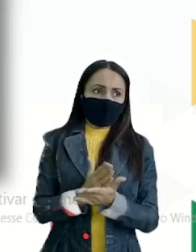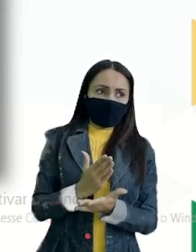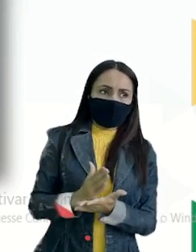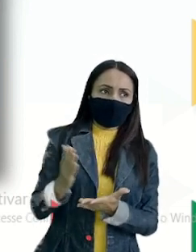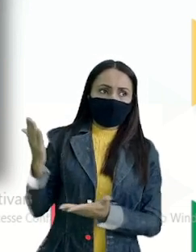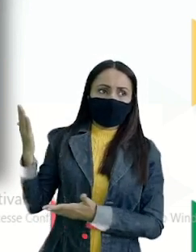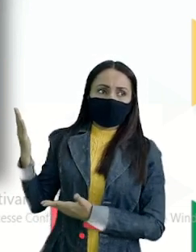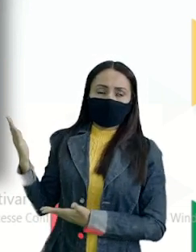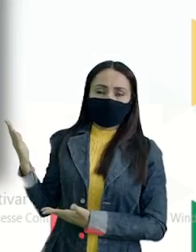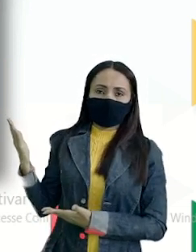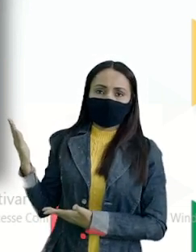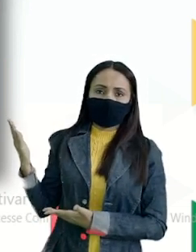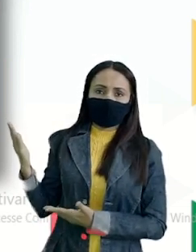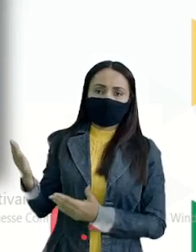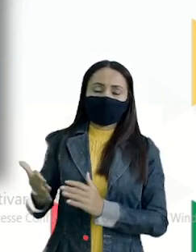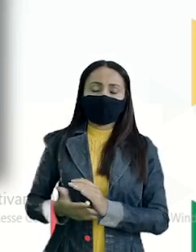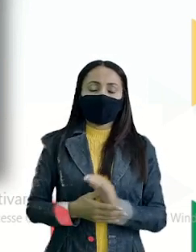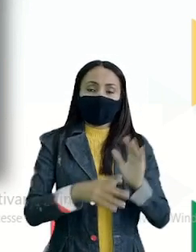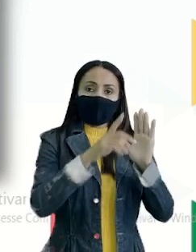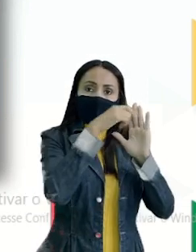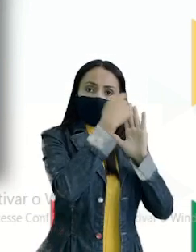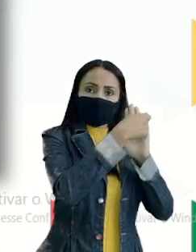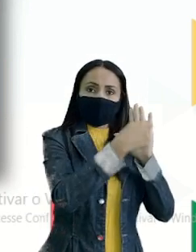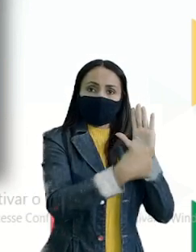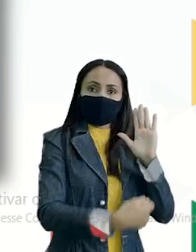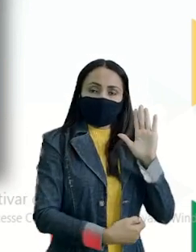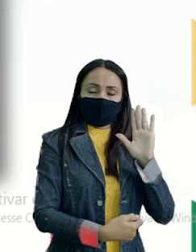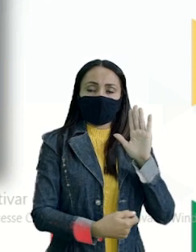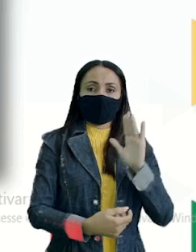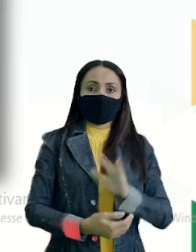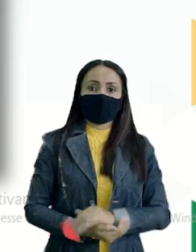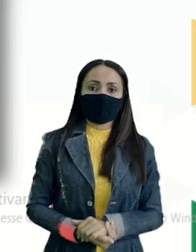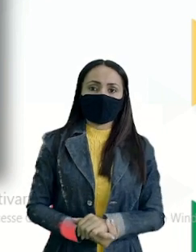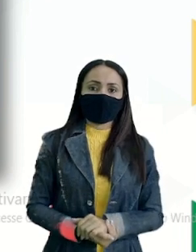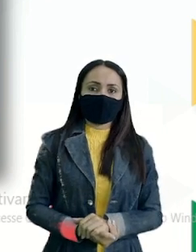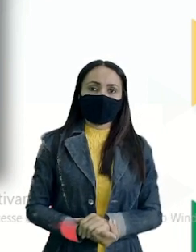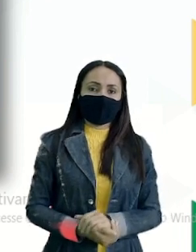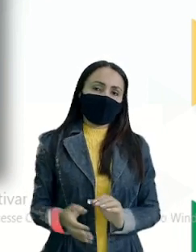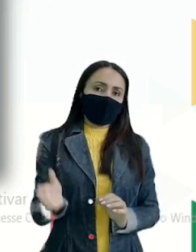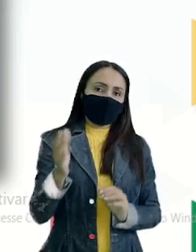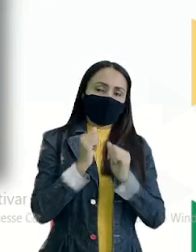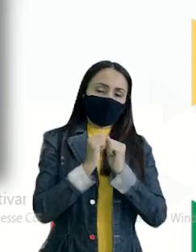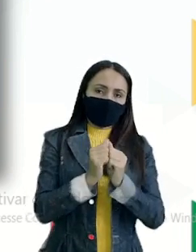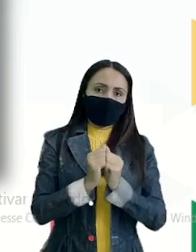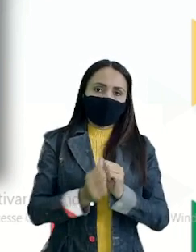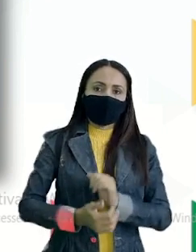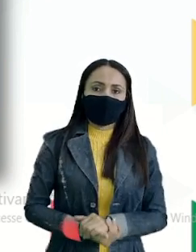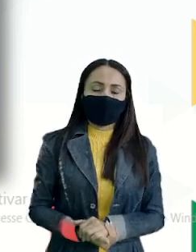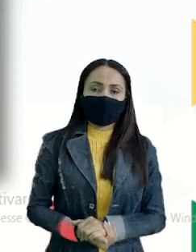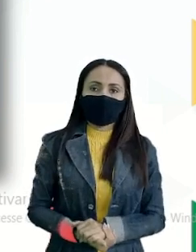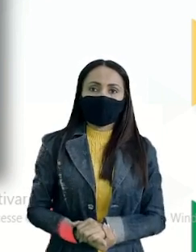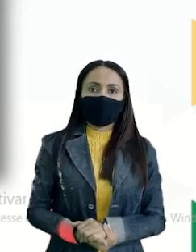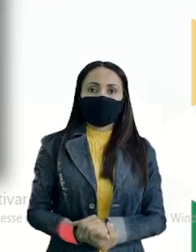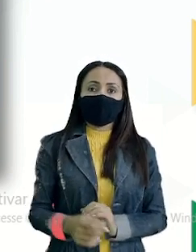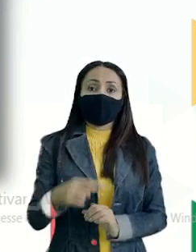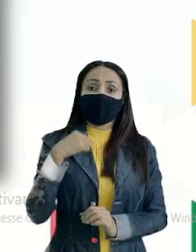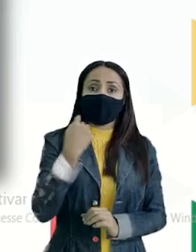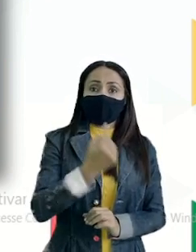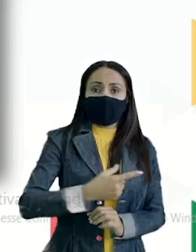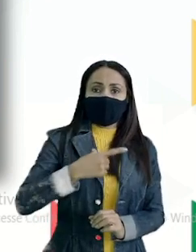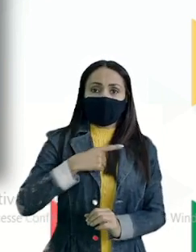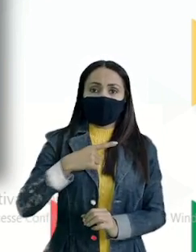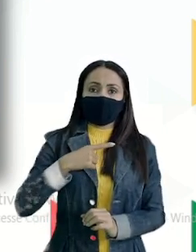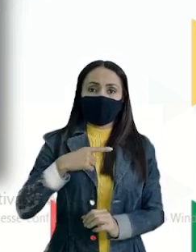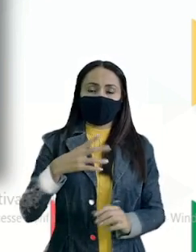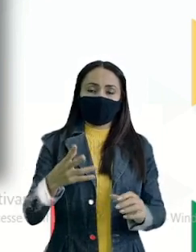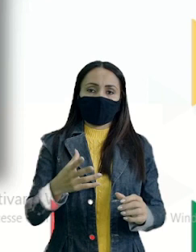nós agimos Muitas vezes Escrevemos Muitas vezes Acompanhem comigo Vamos ver aqui Olha Nós temos afim